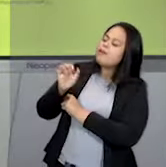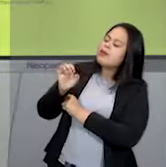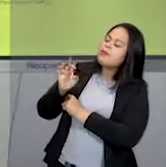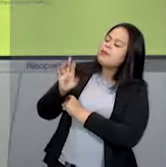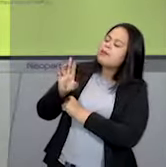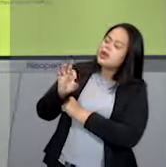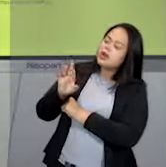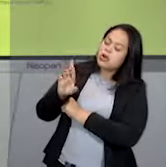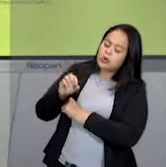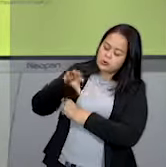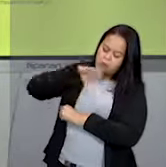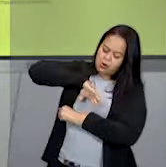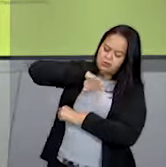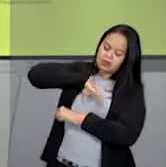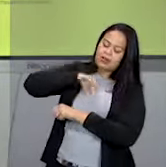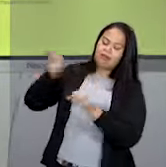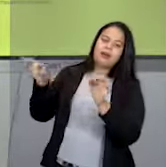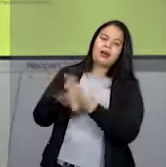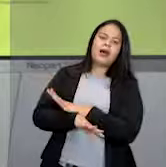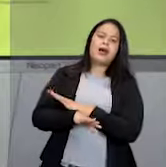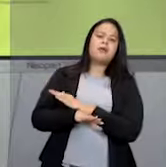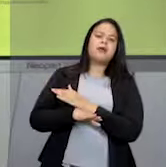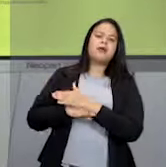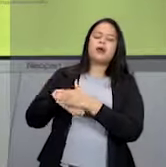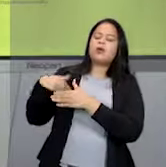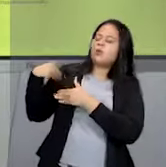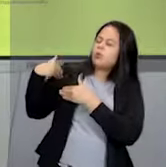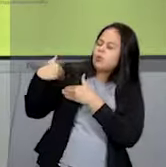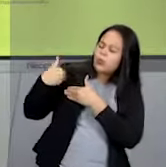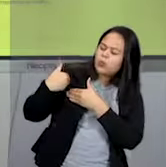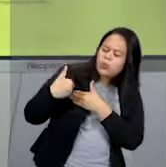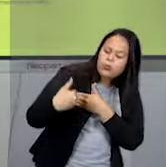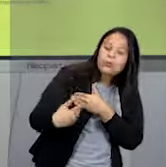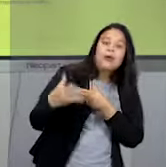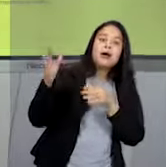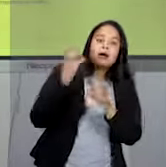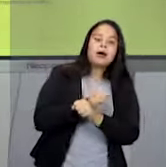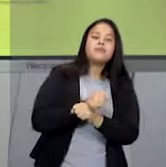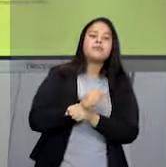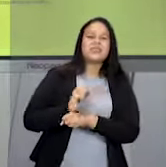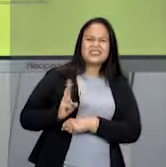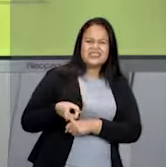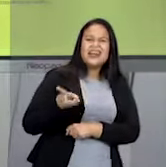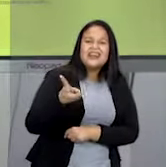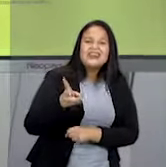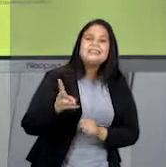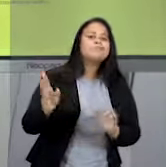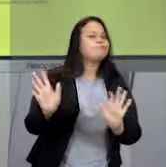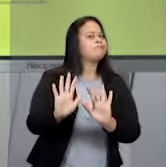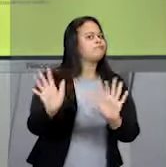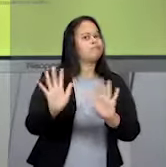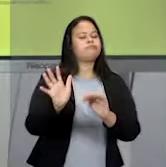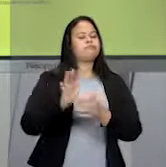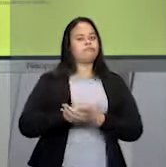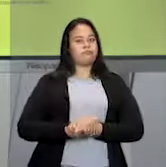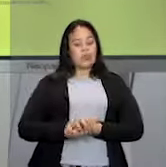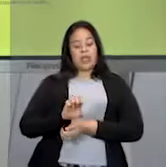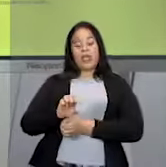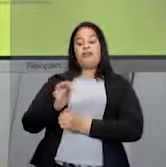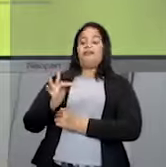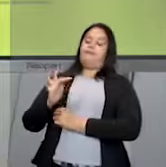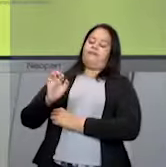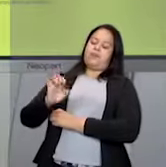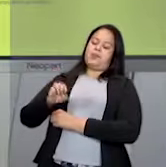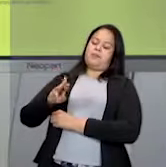Às vezes rápido, às vezes um pouco demorado. Mas, enfim, não é para sempre. Então, além de arte,